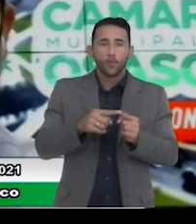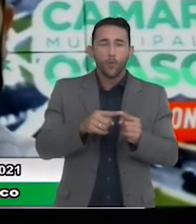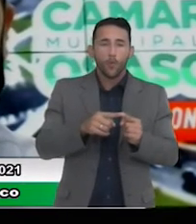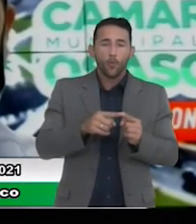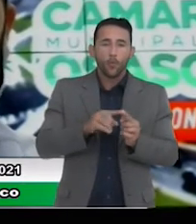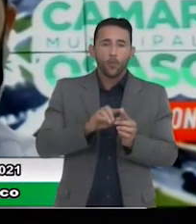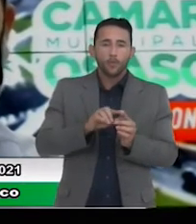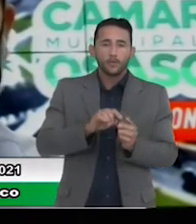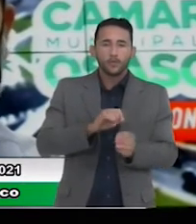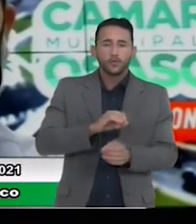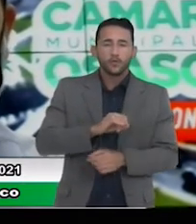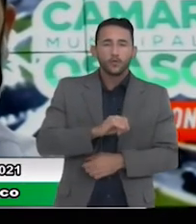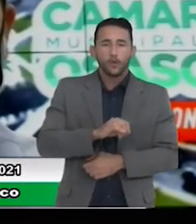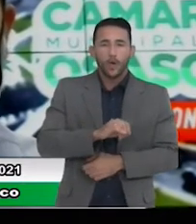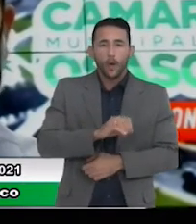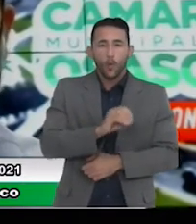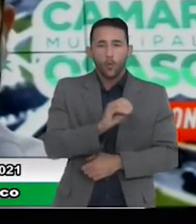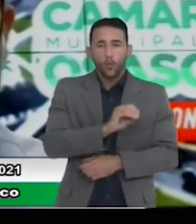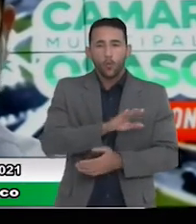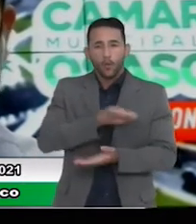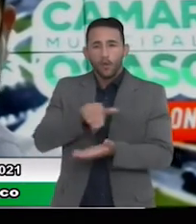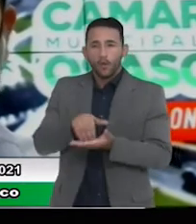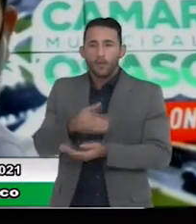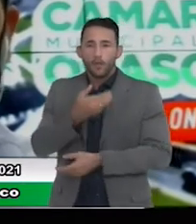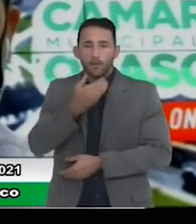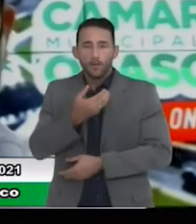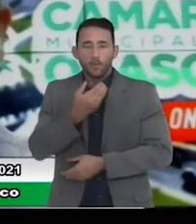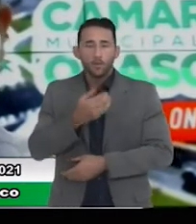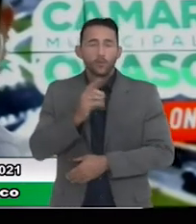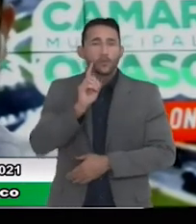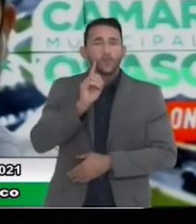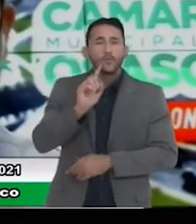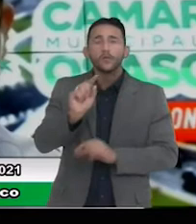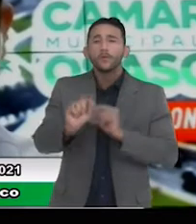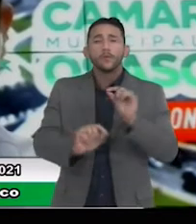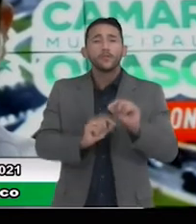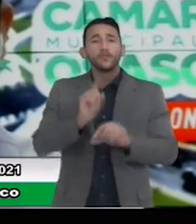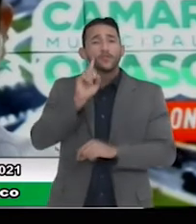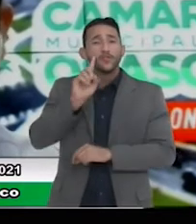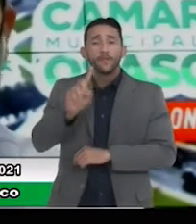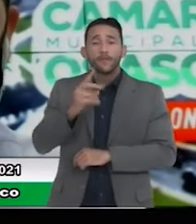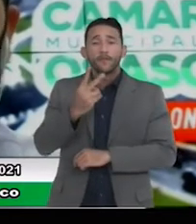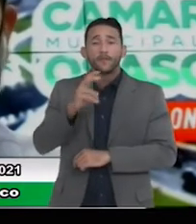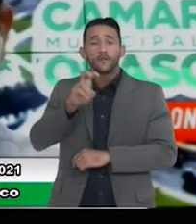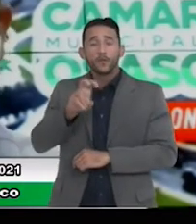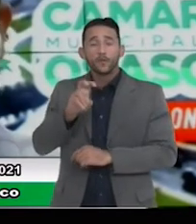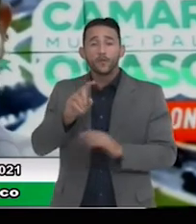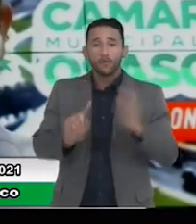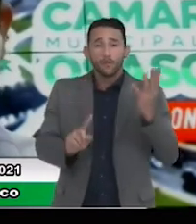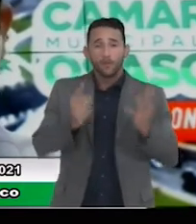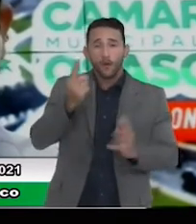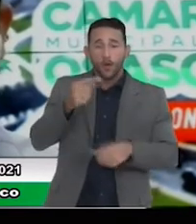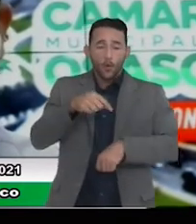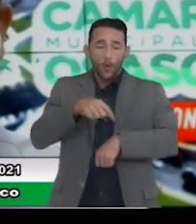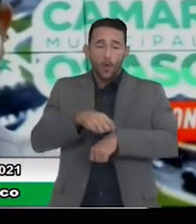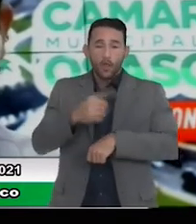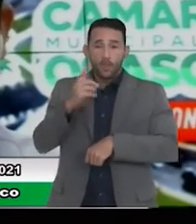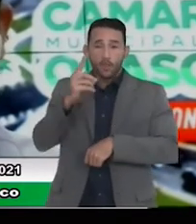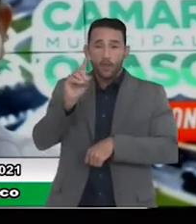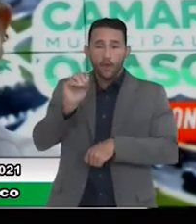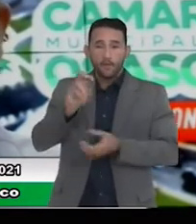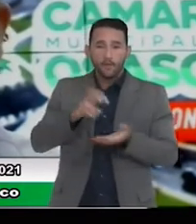Sugiro o dia 25 de fevereiro de 2021, no horário das 10 horas,